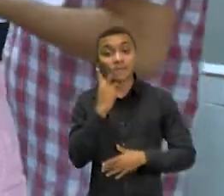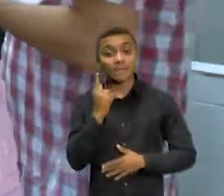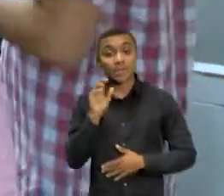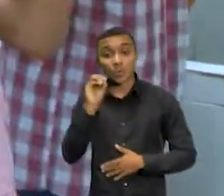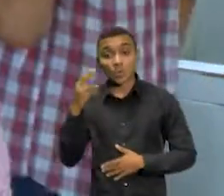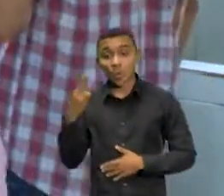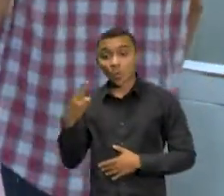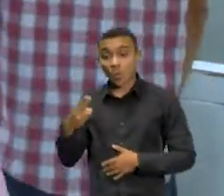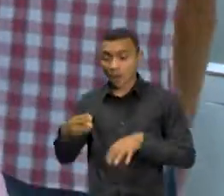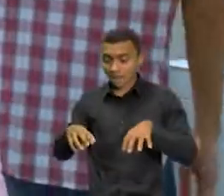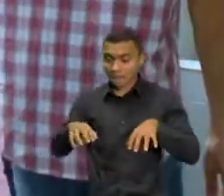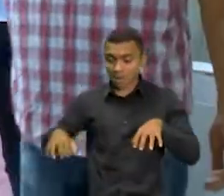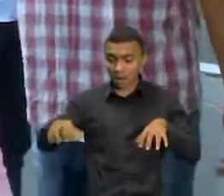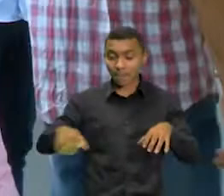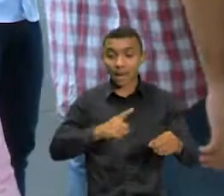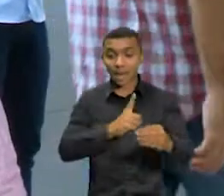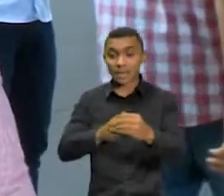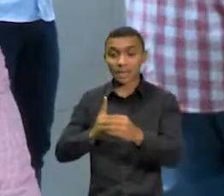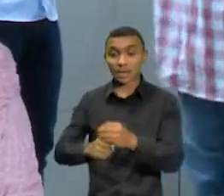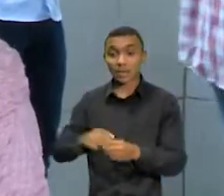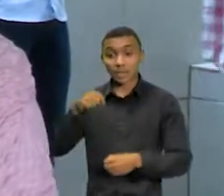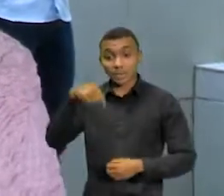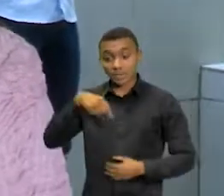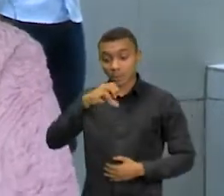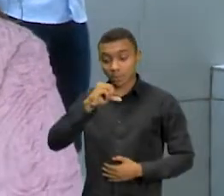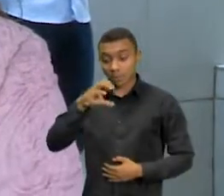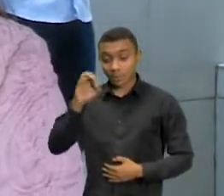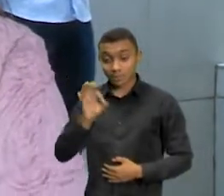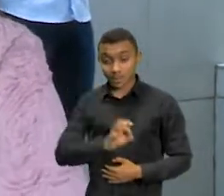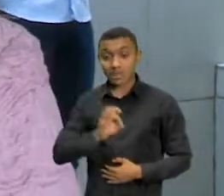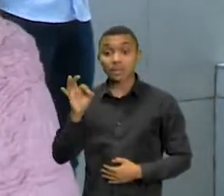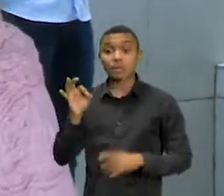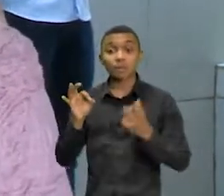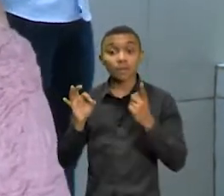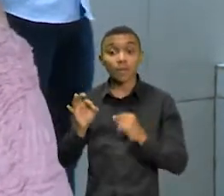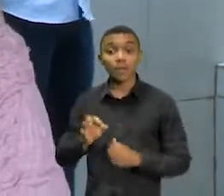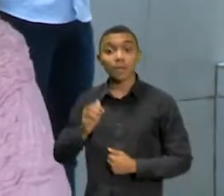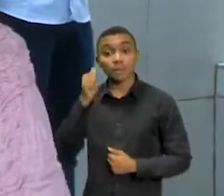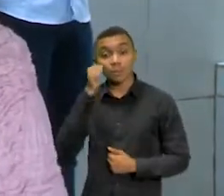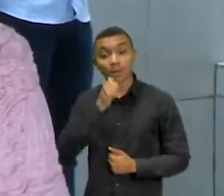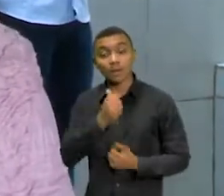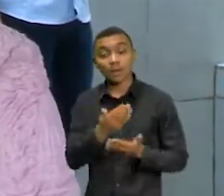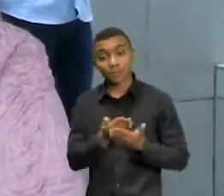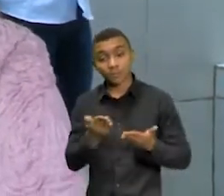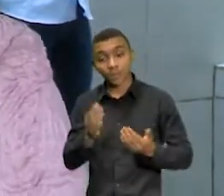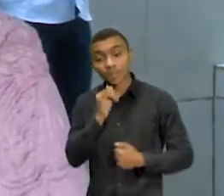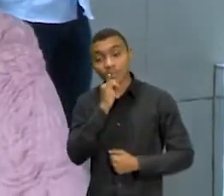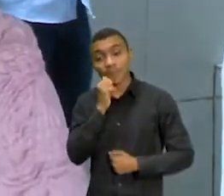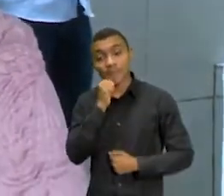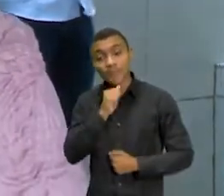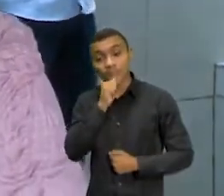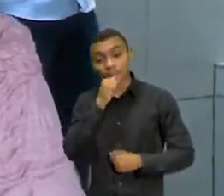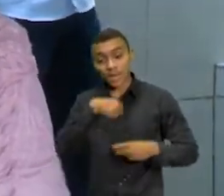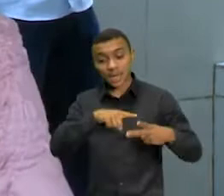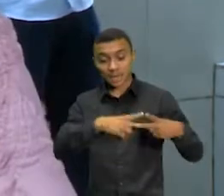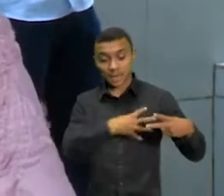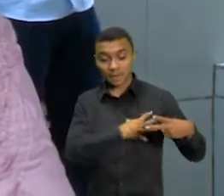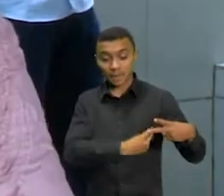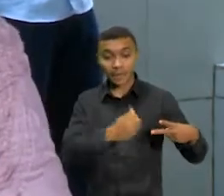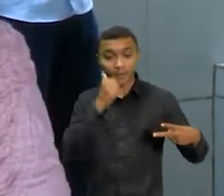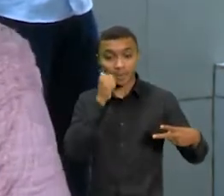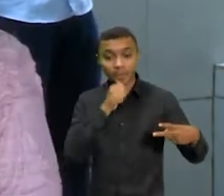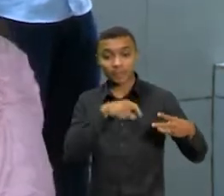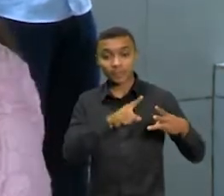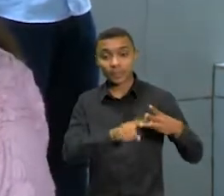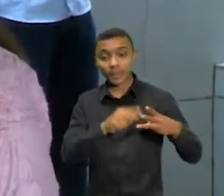90% do nosso público é formado por mulheres, que são aquelas mães, filhas, companheiras de maridos que